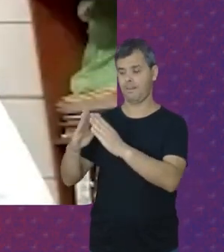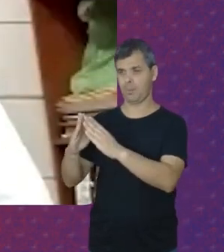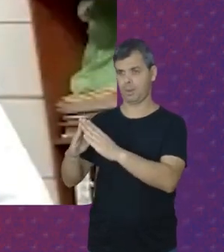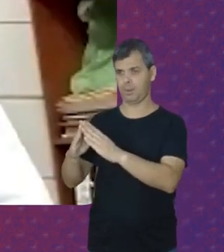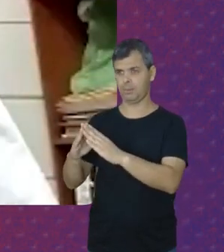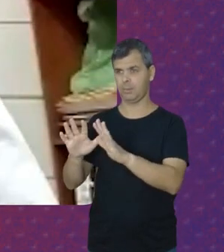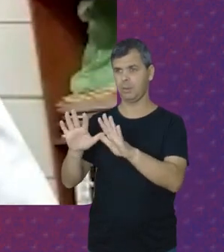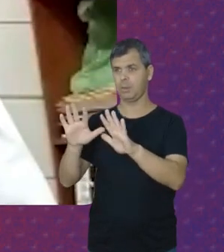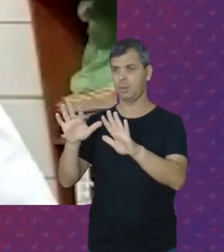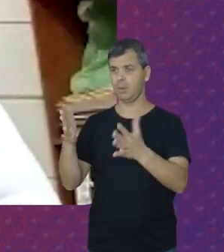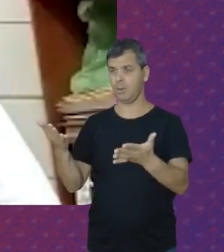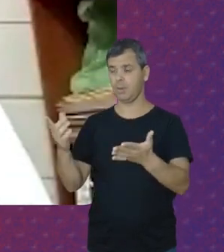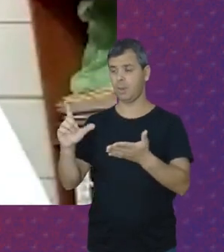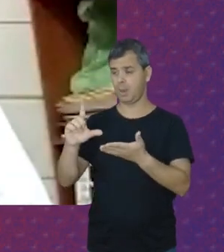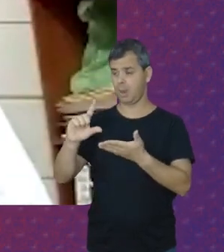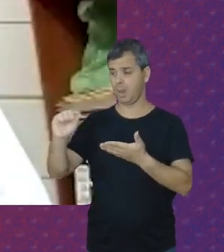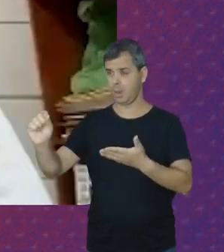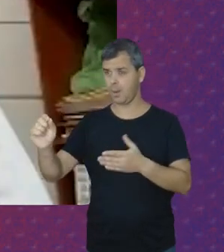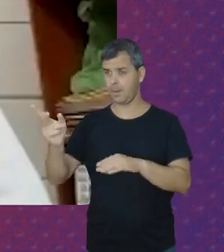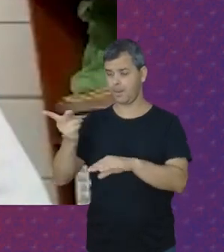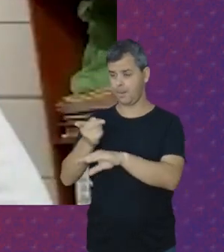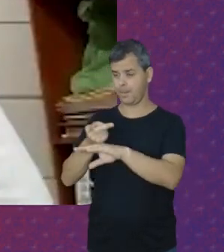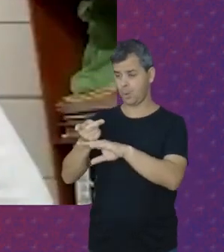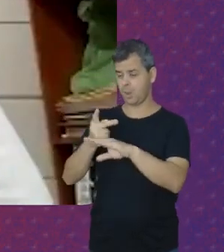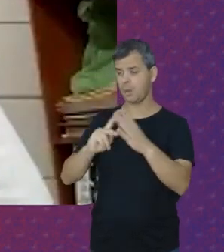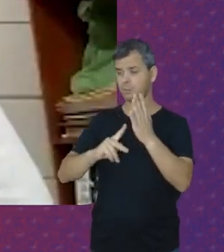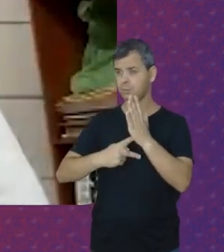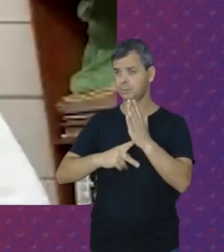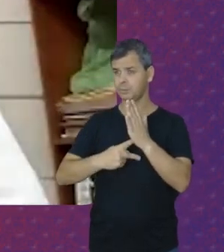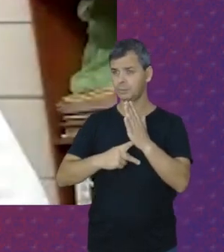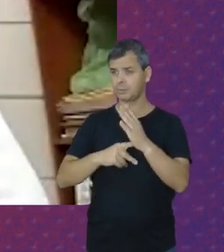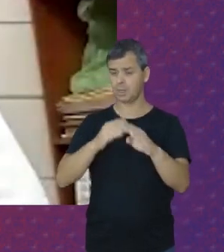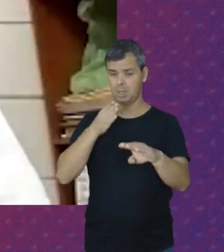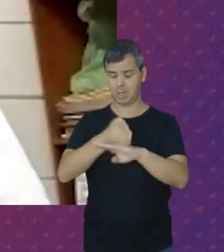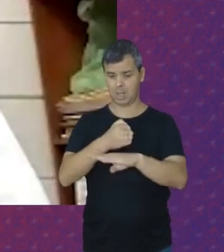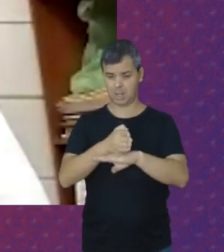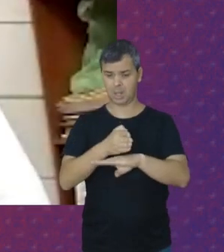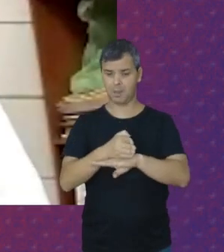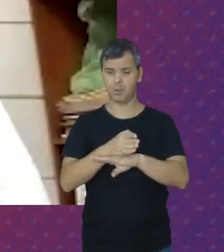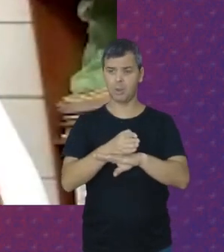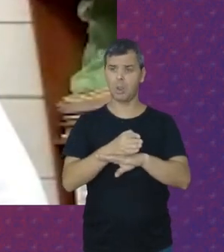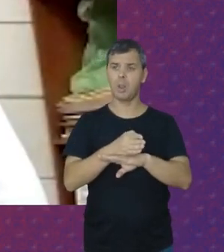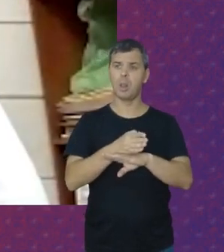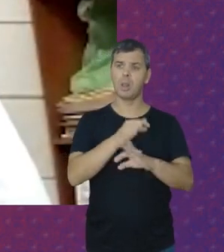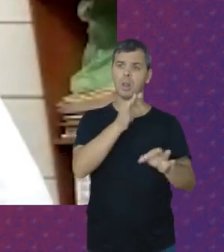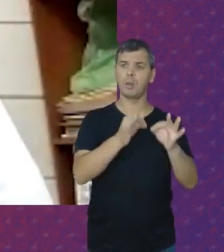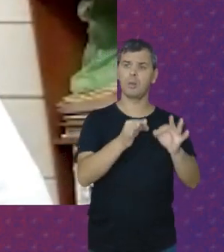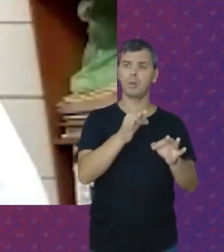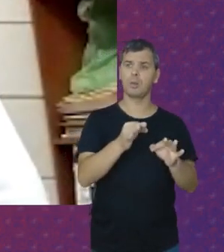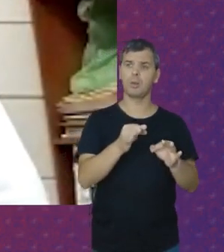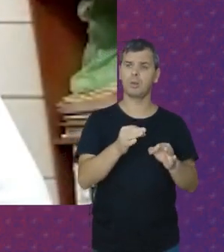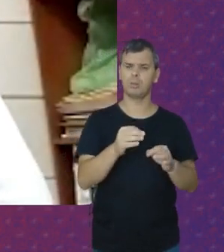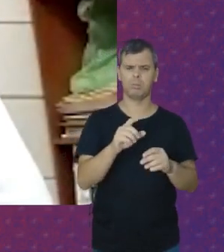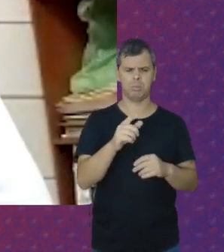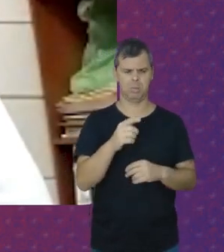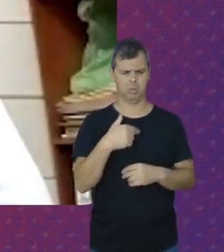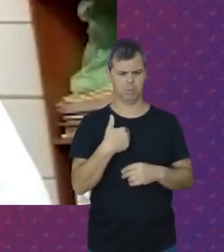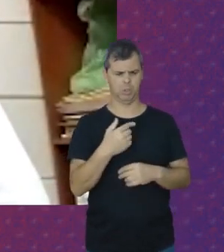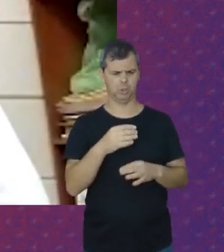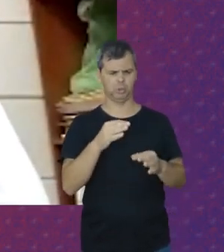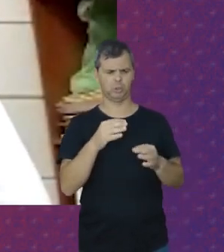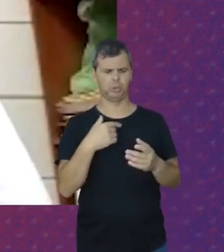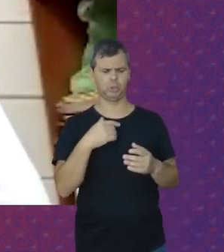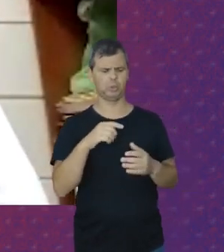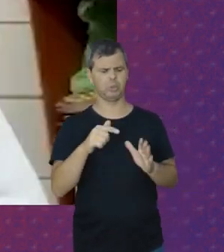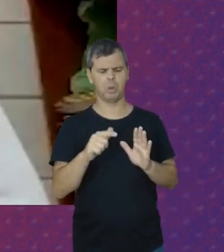Então Quando ela saía Que buscava O sindicato E o sindicato Entrava com a ação Na justiça Muitos juízes Diziam Não Não